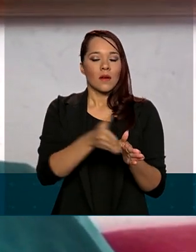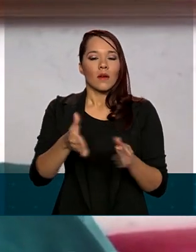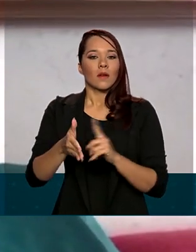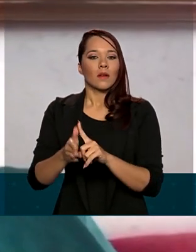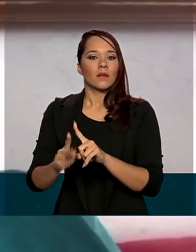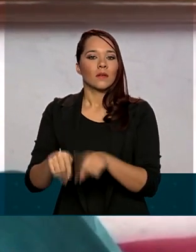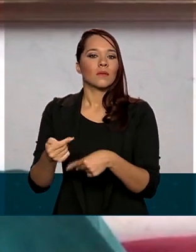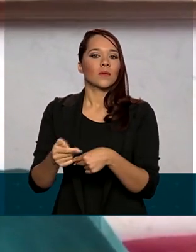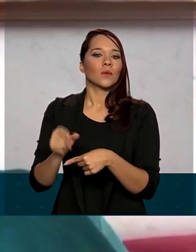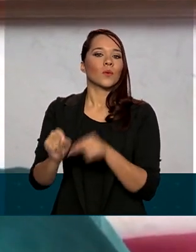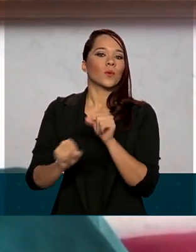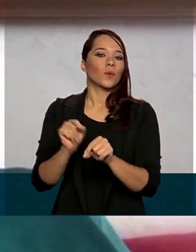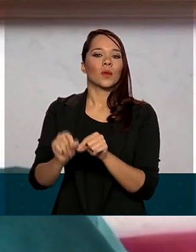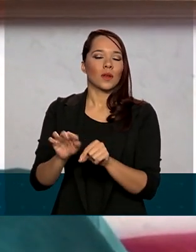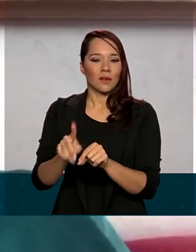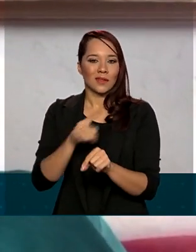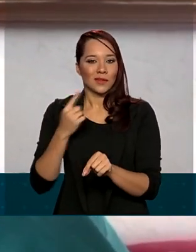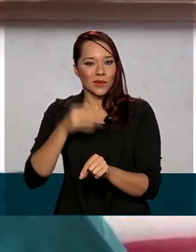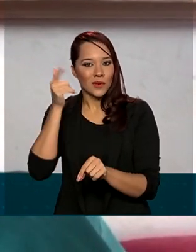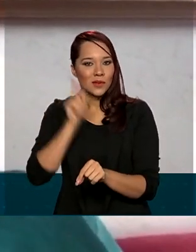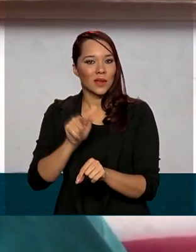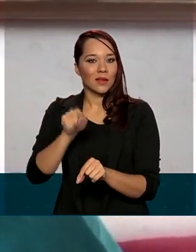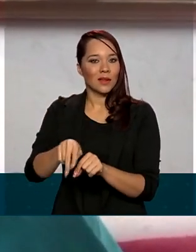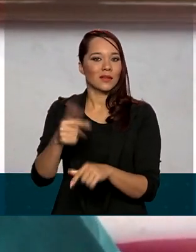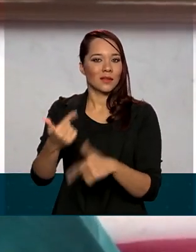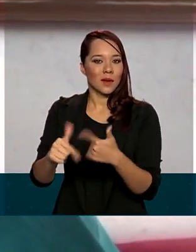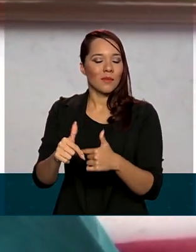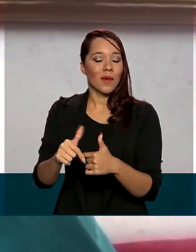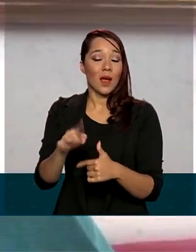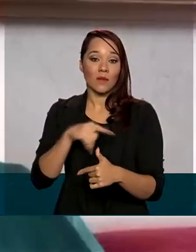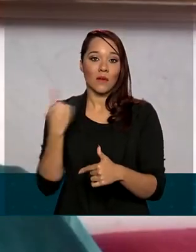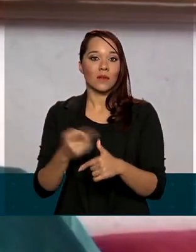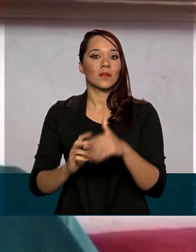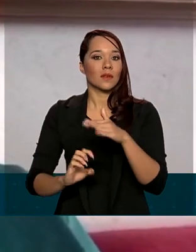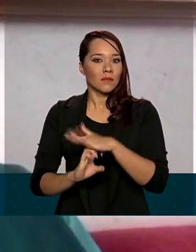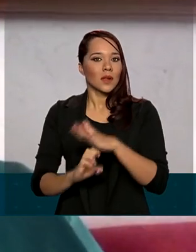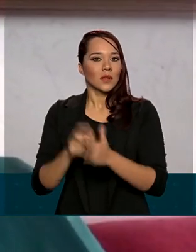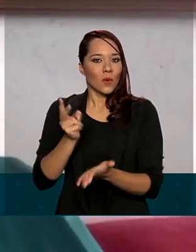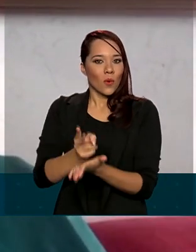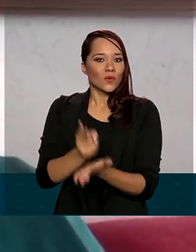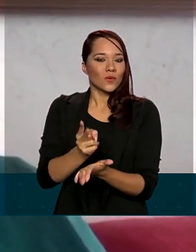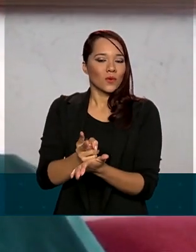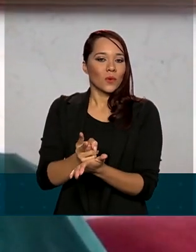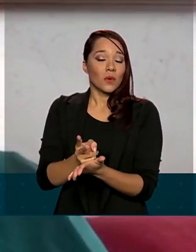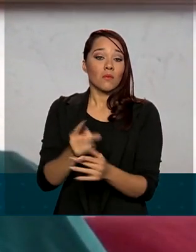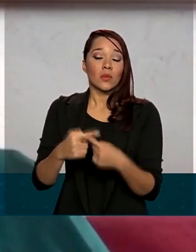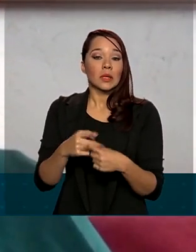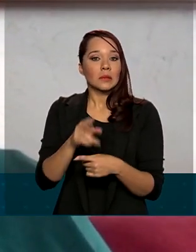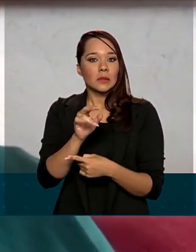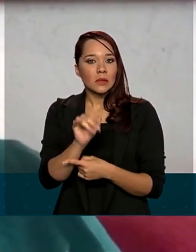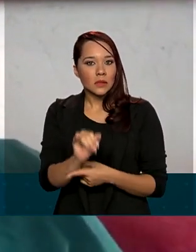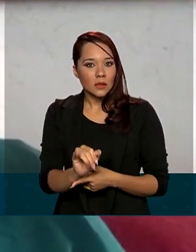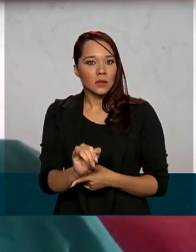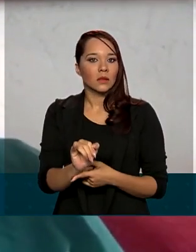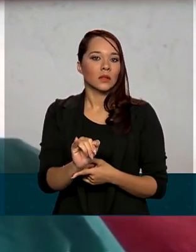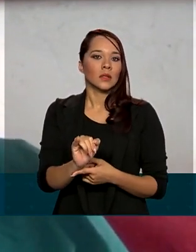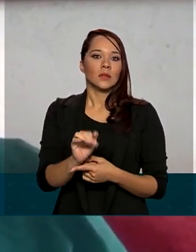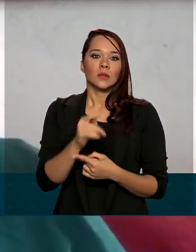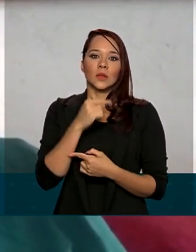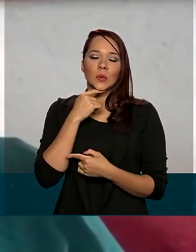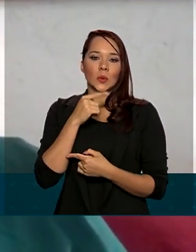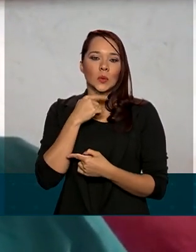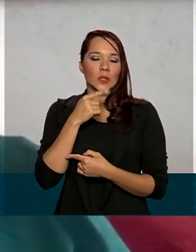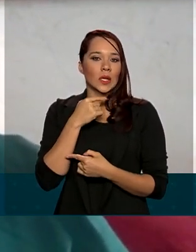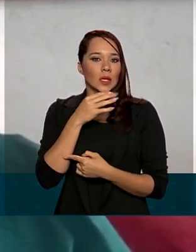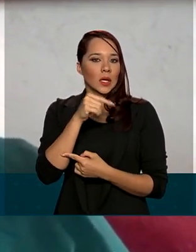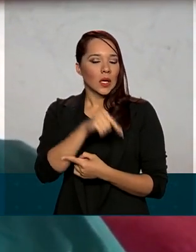isso, nós estamos podendo manter a nossa empresa de pé, porque se realmente não fosse a